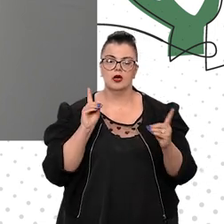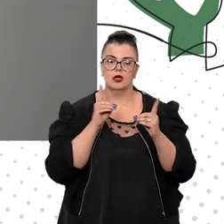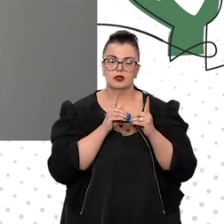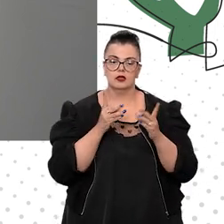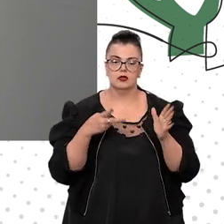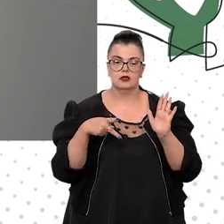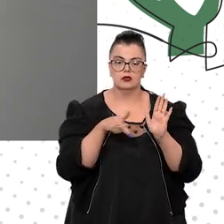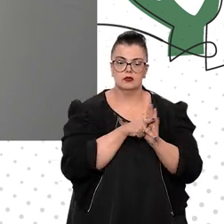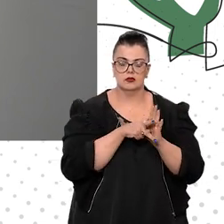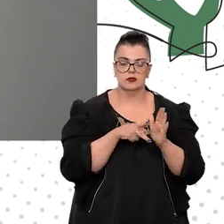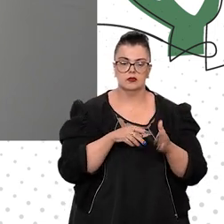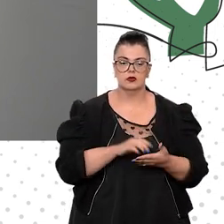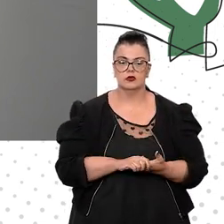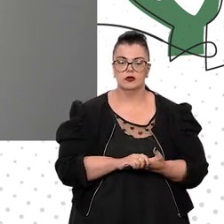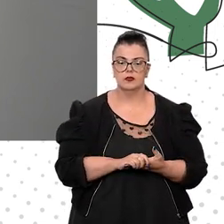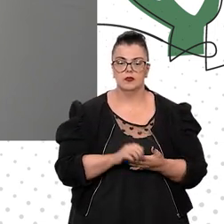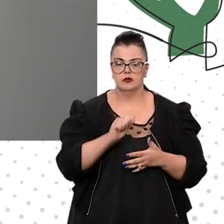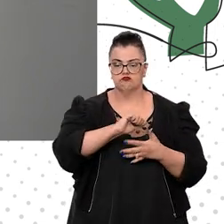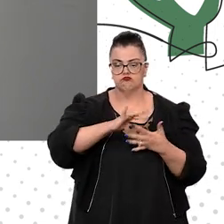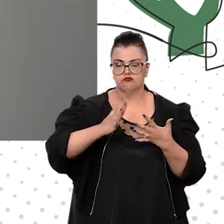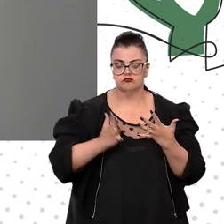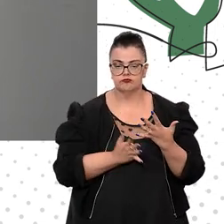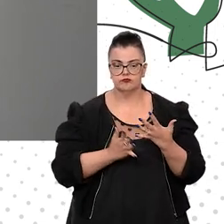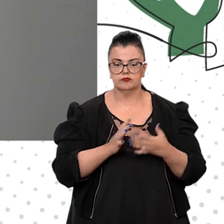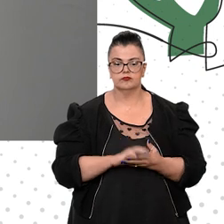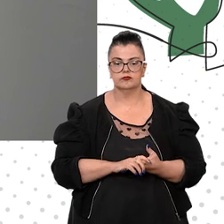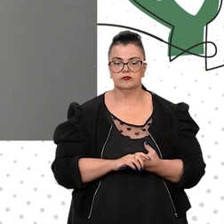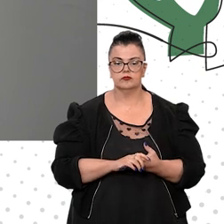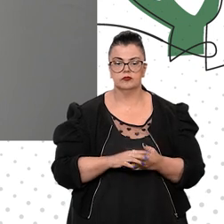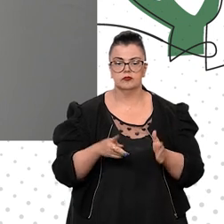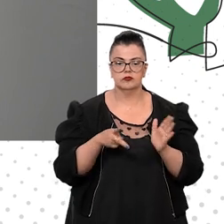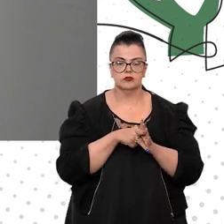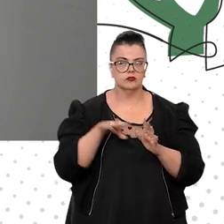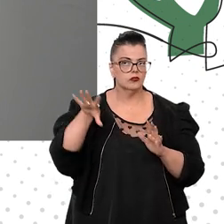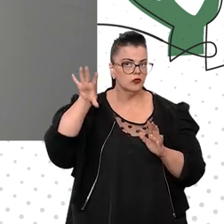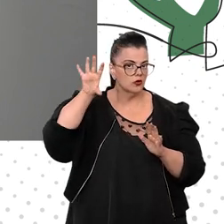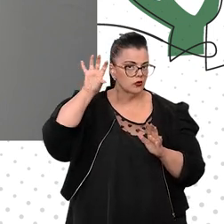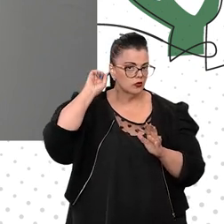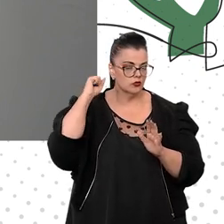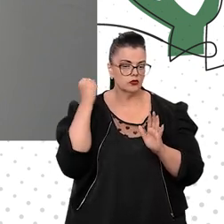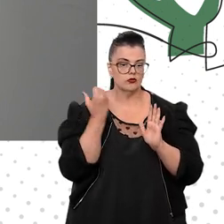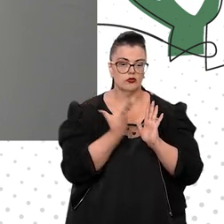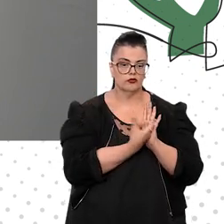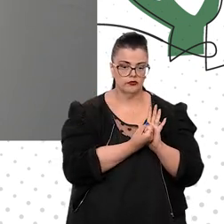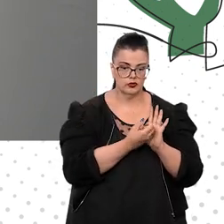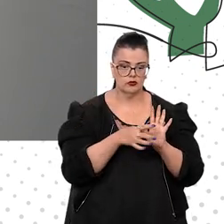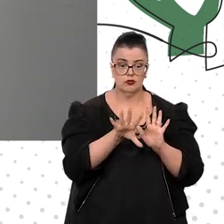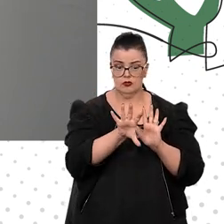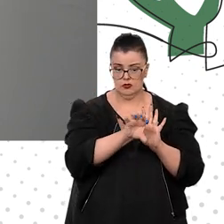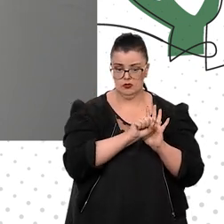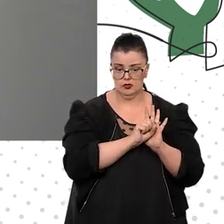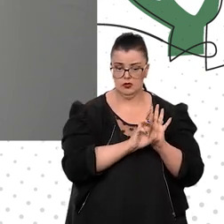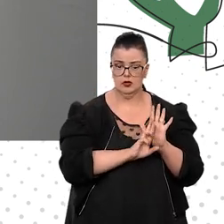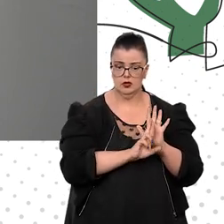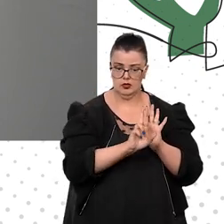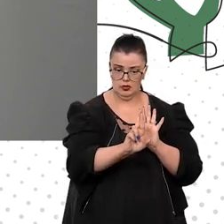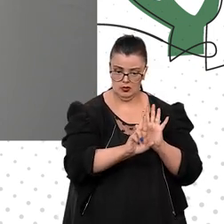brasileira de sinais no âmbito da nossa ouvidoria. Então, a ouvidoria, quem a ela